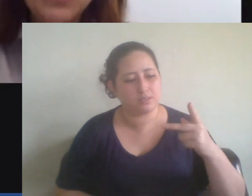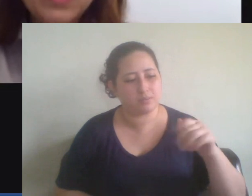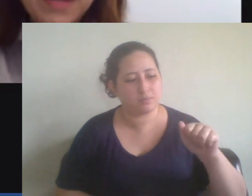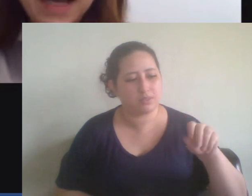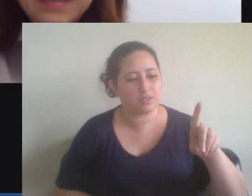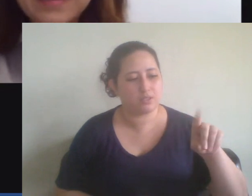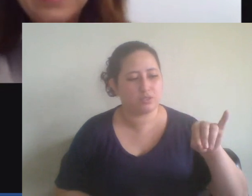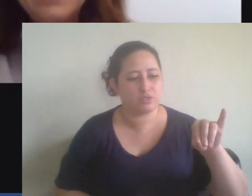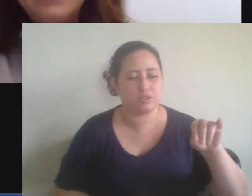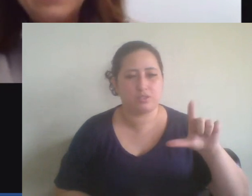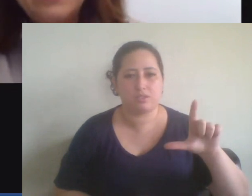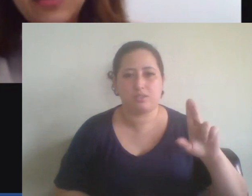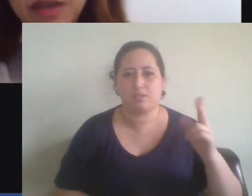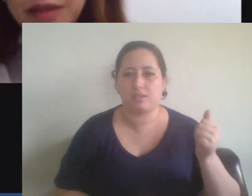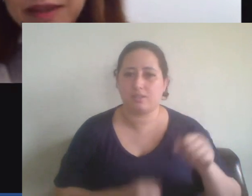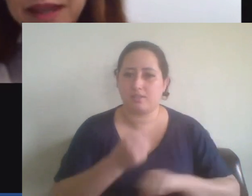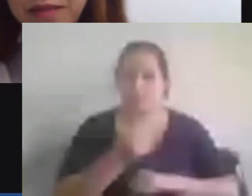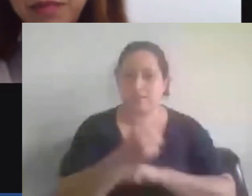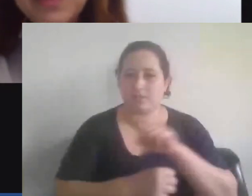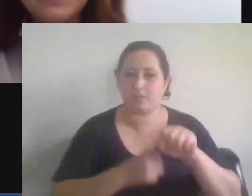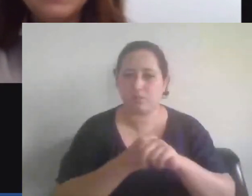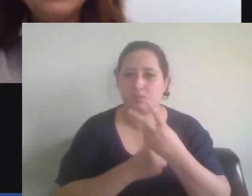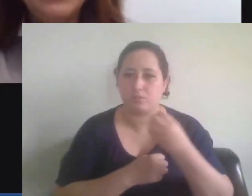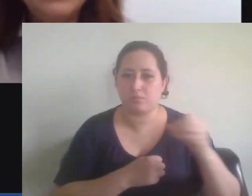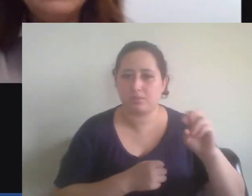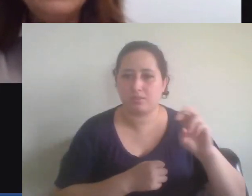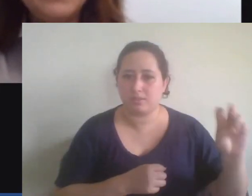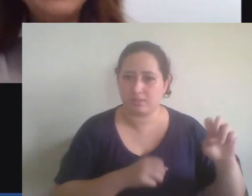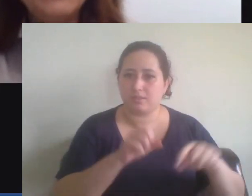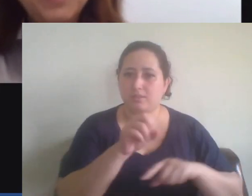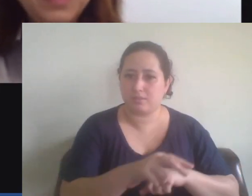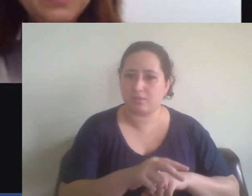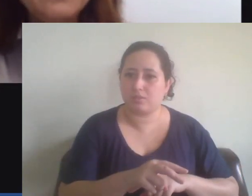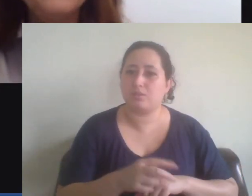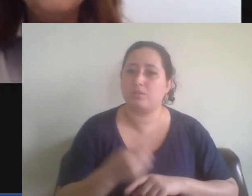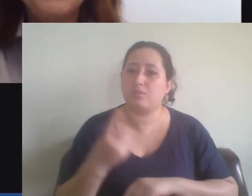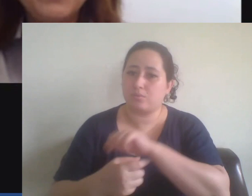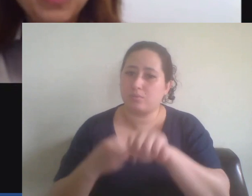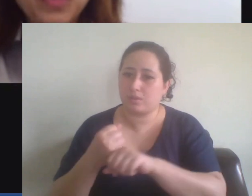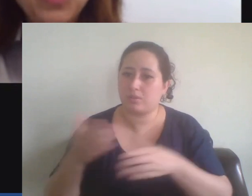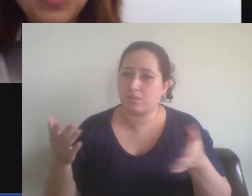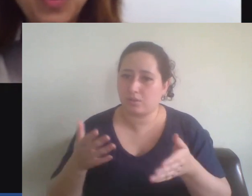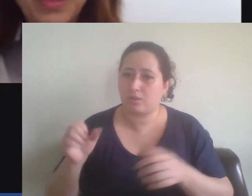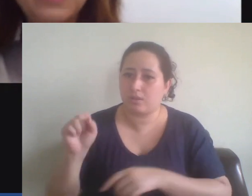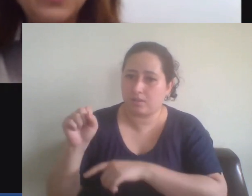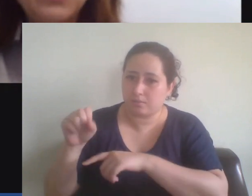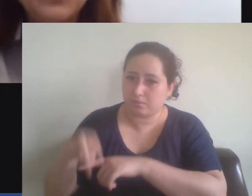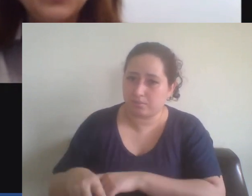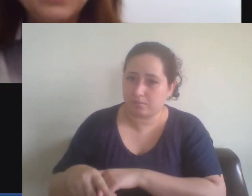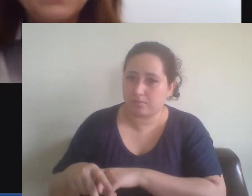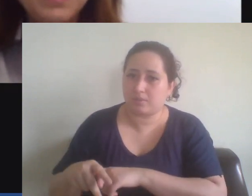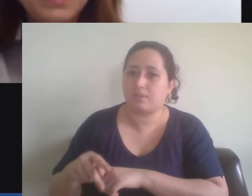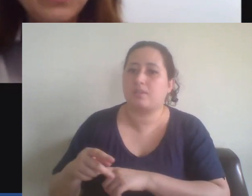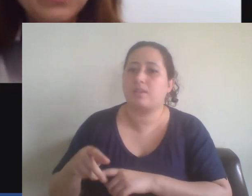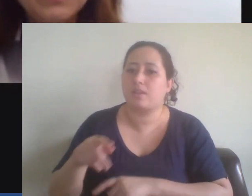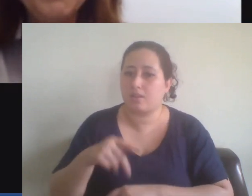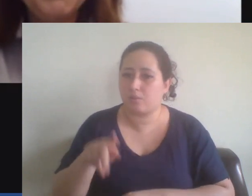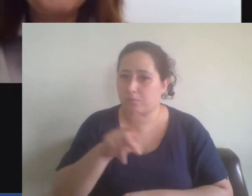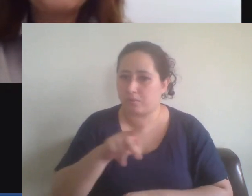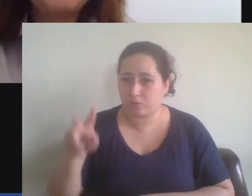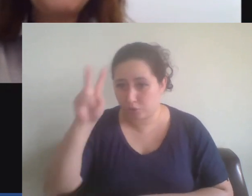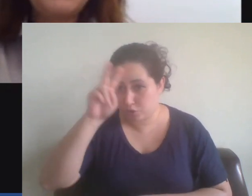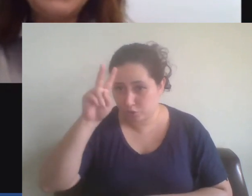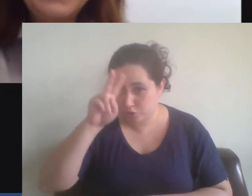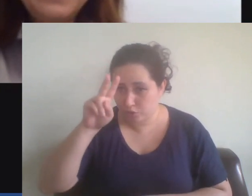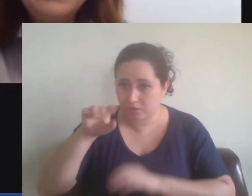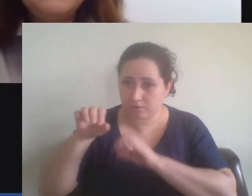efetiva, concursada. Este ano, assinei minha aposentadoria aqui no estado de Minas, fui professora de história durante todo esse período.